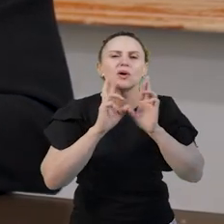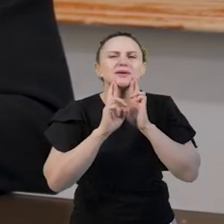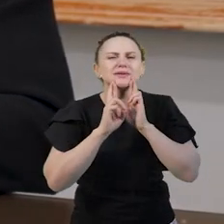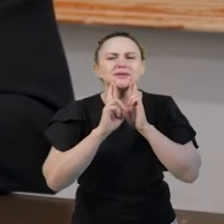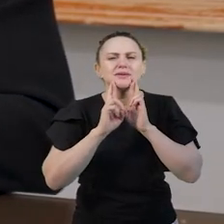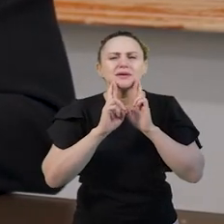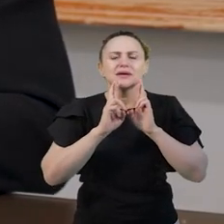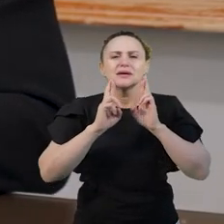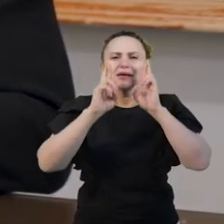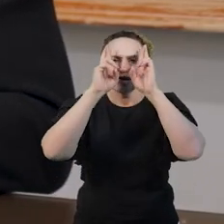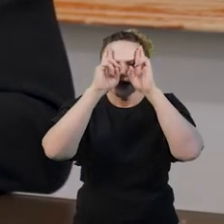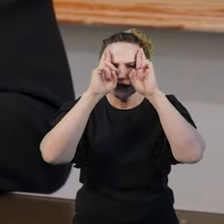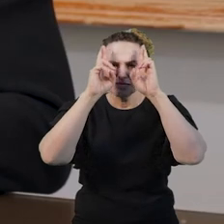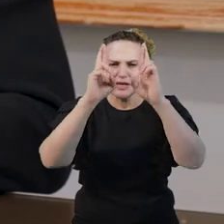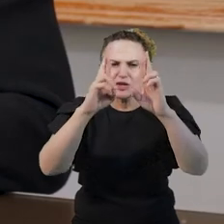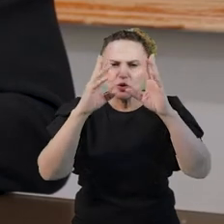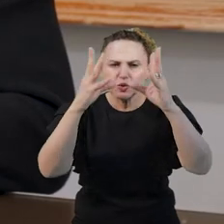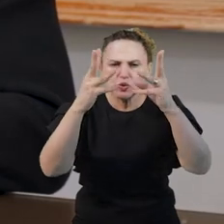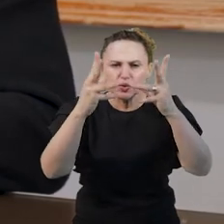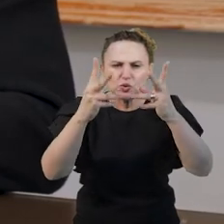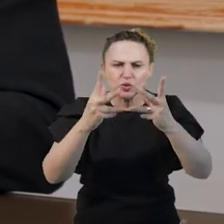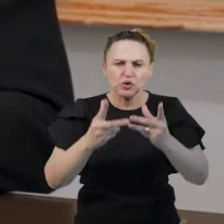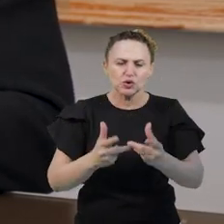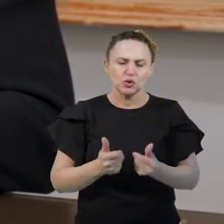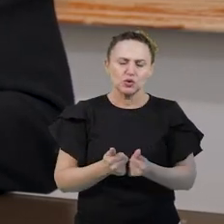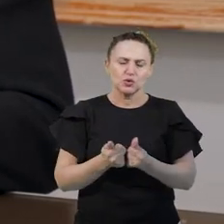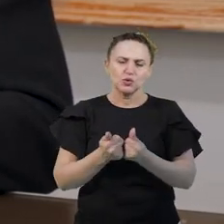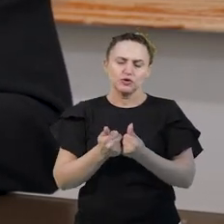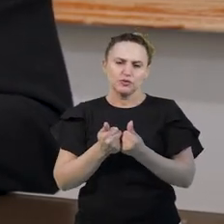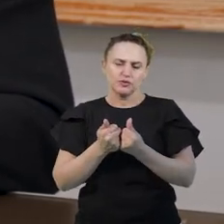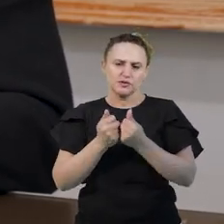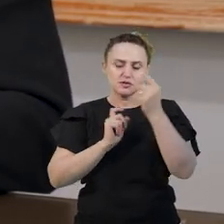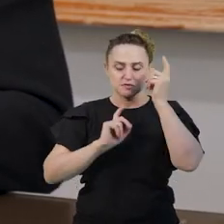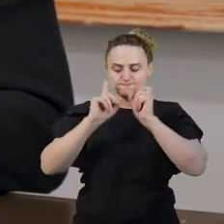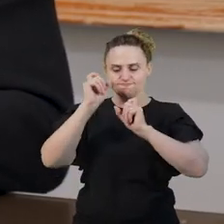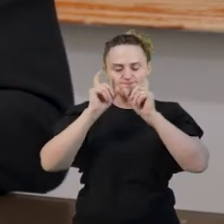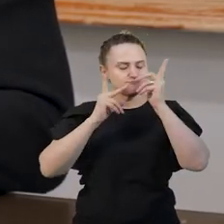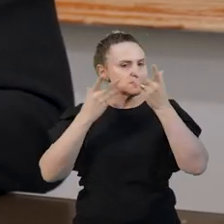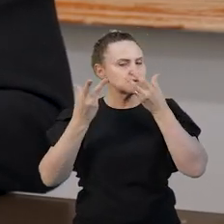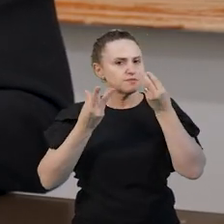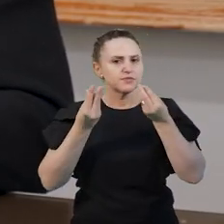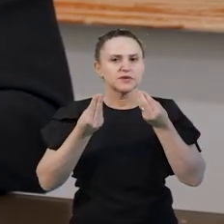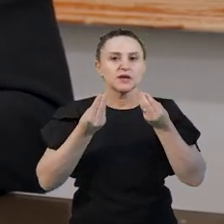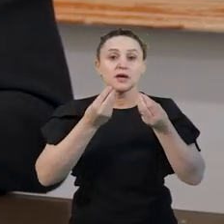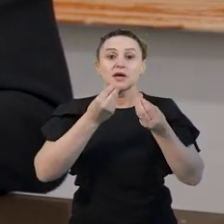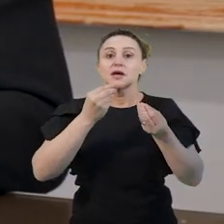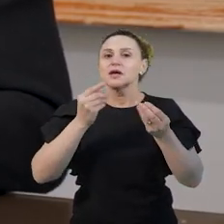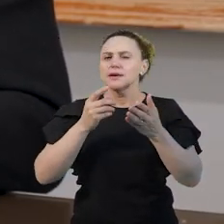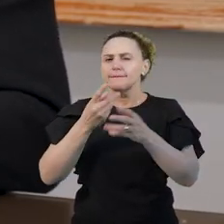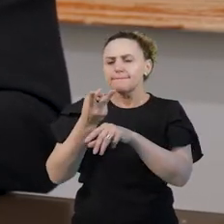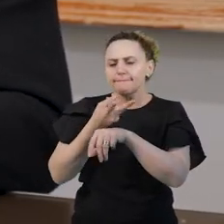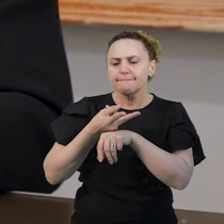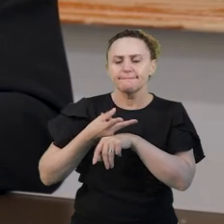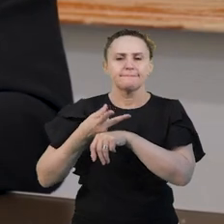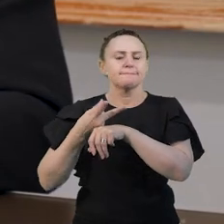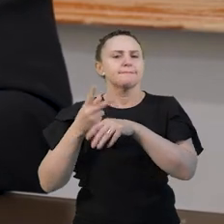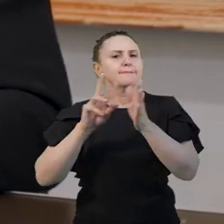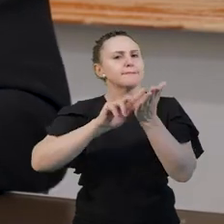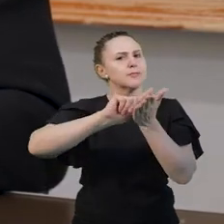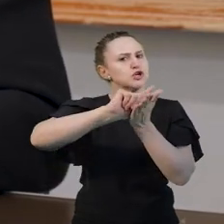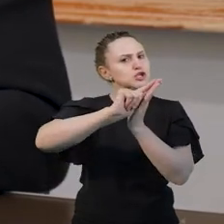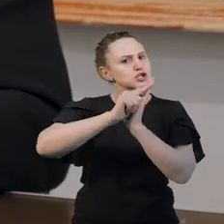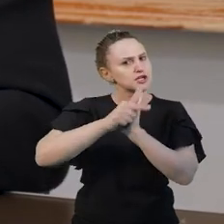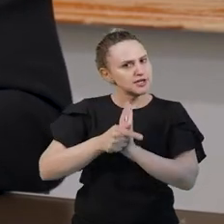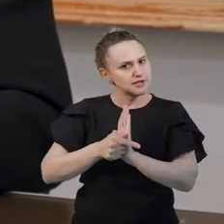todas as suas formas de expressão, buscando também buscar diferentes gêneros textuais, trazendo diferentes